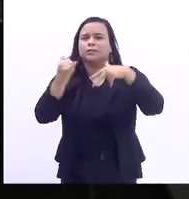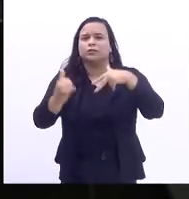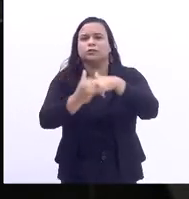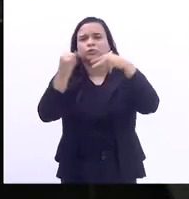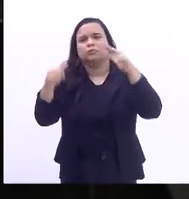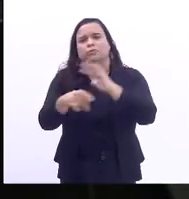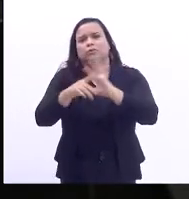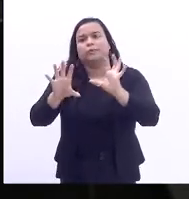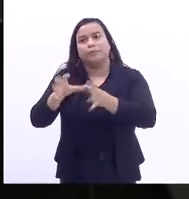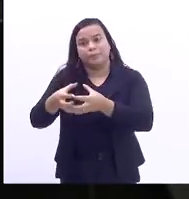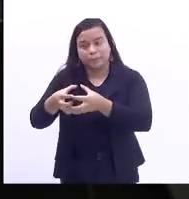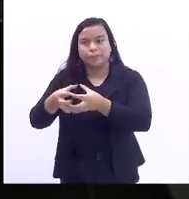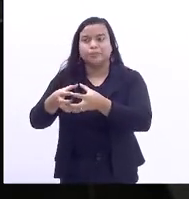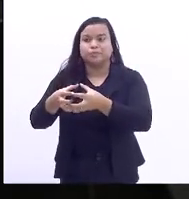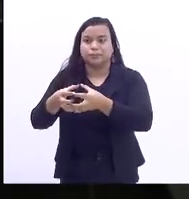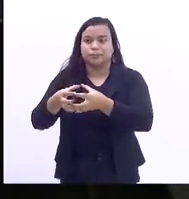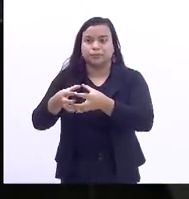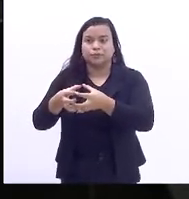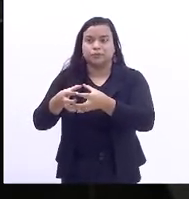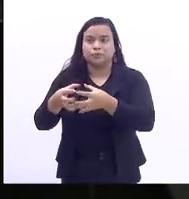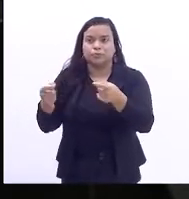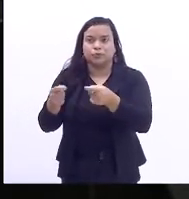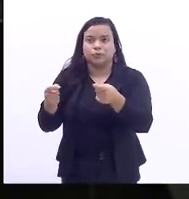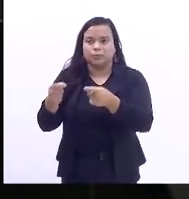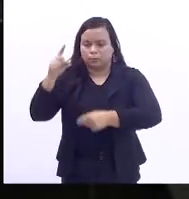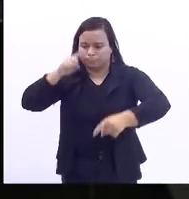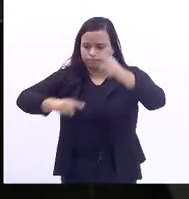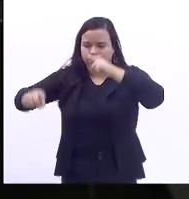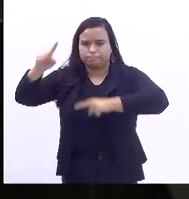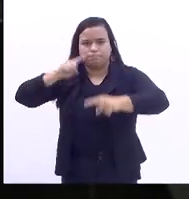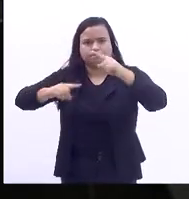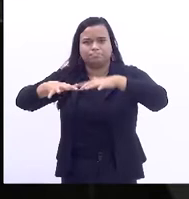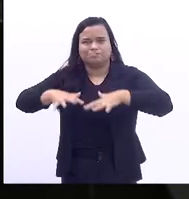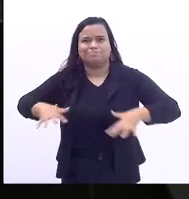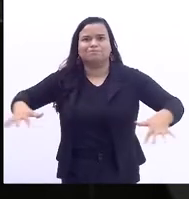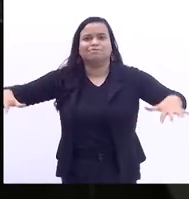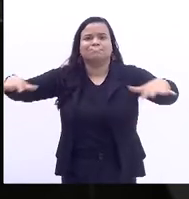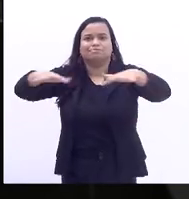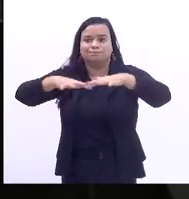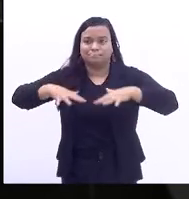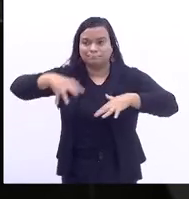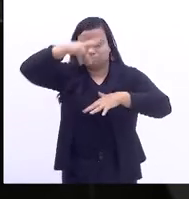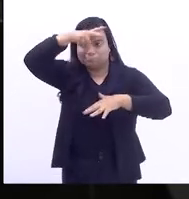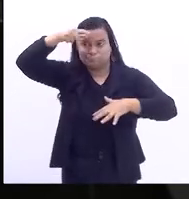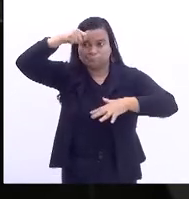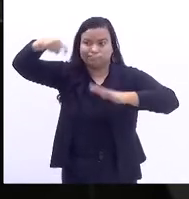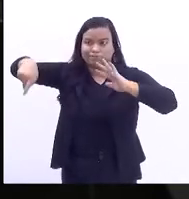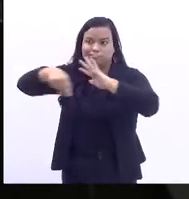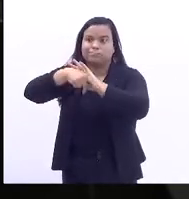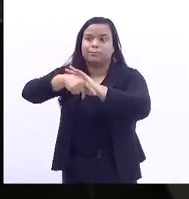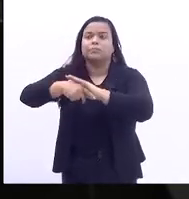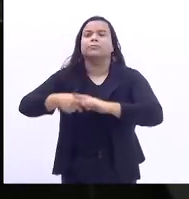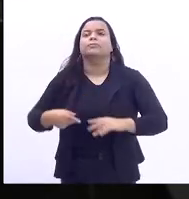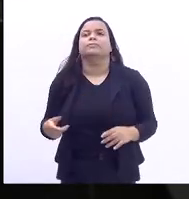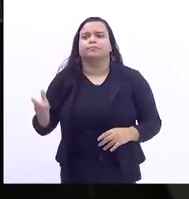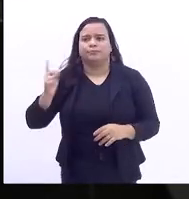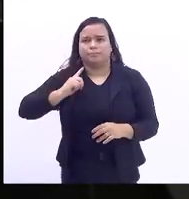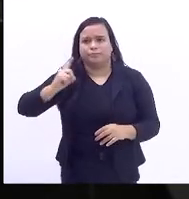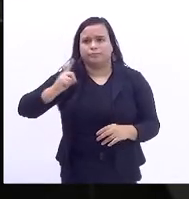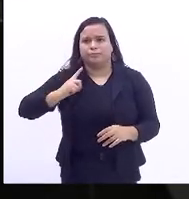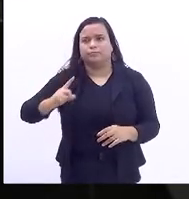grupos que dominam toda aquela região que está sendo